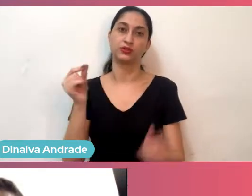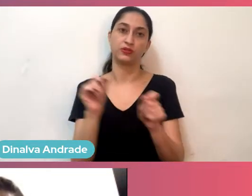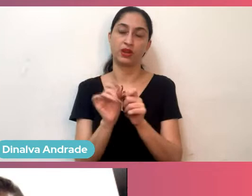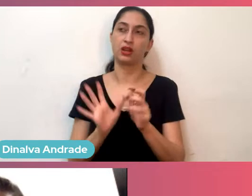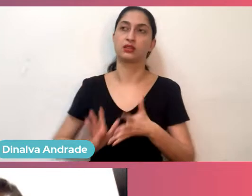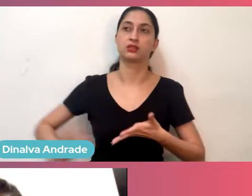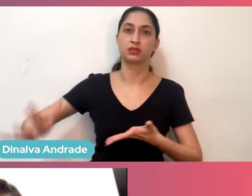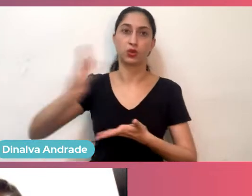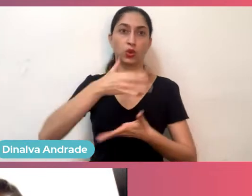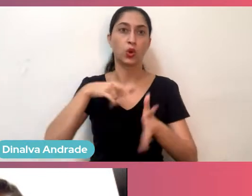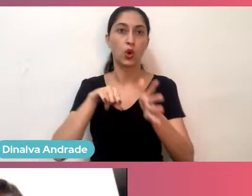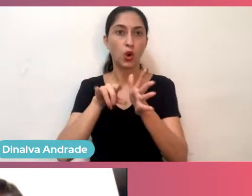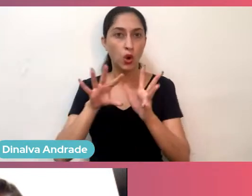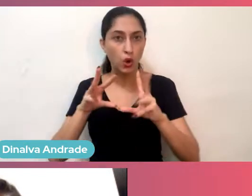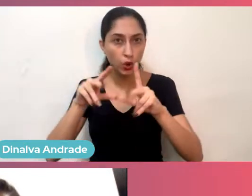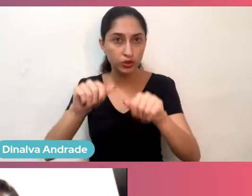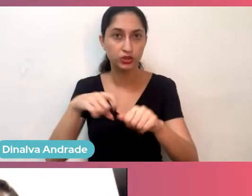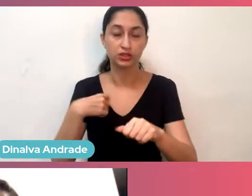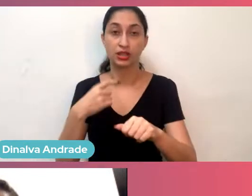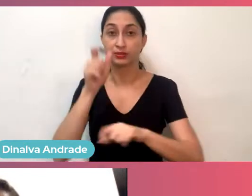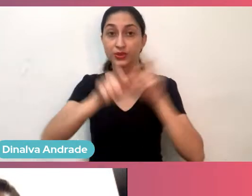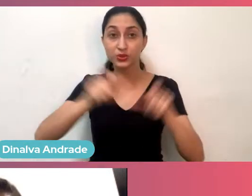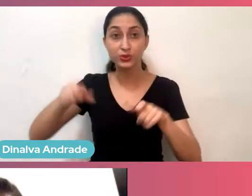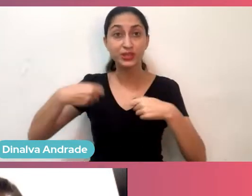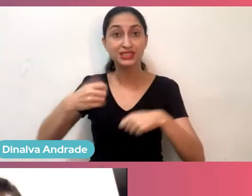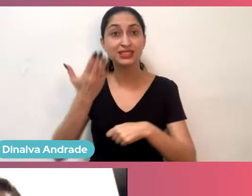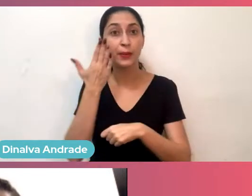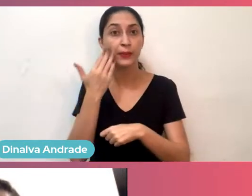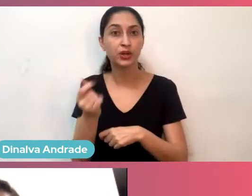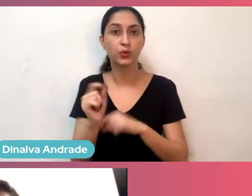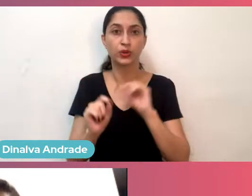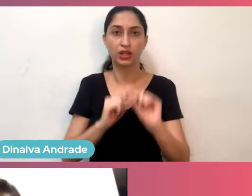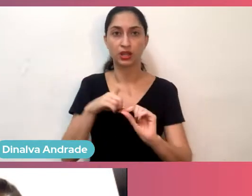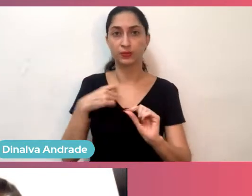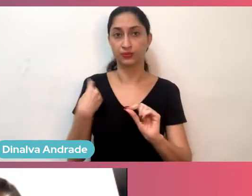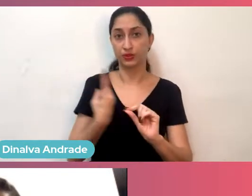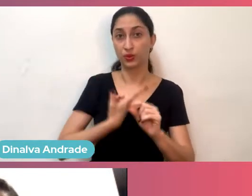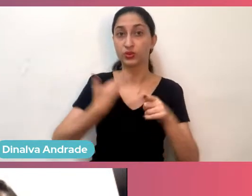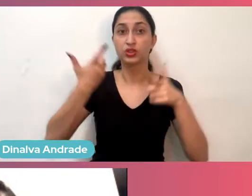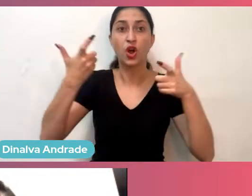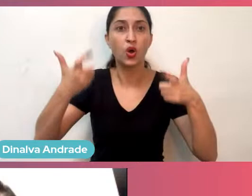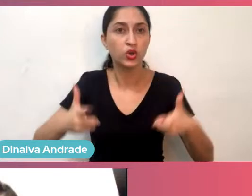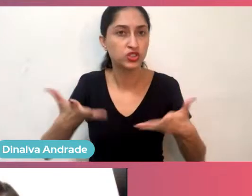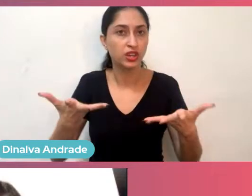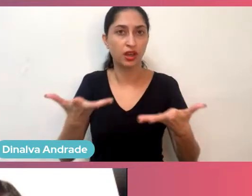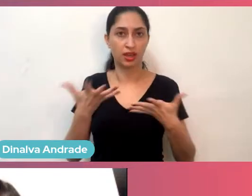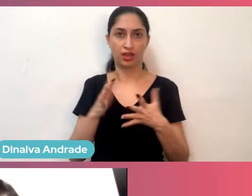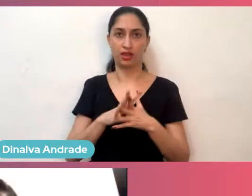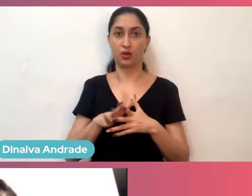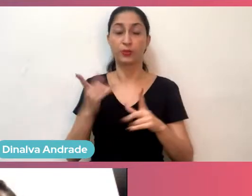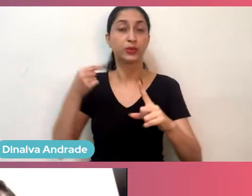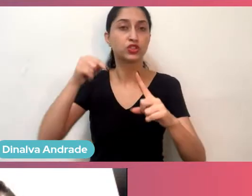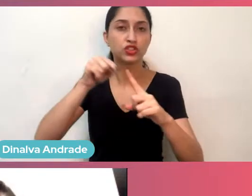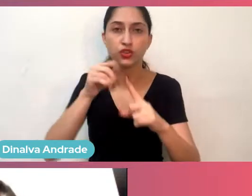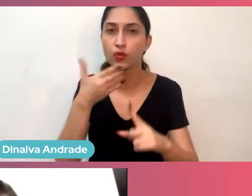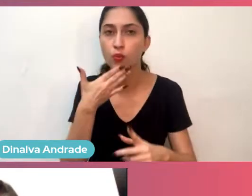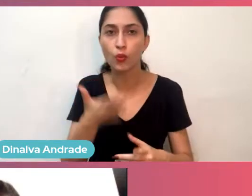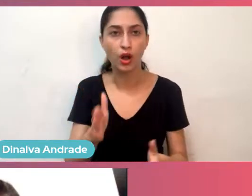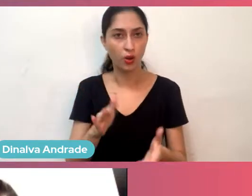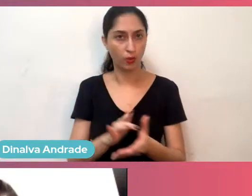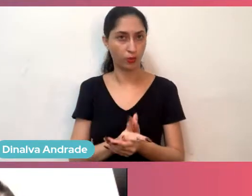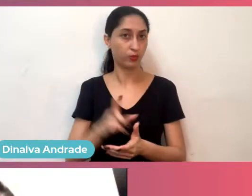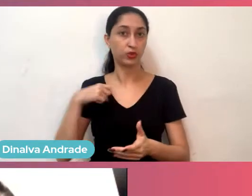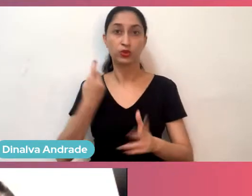pessoas precisam ouvir das nossas bocas exatamente aonde a gente quer chegar, como a gente quer chegar, quais são os nossos